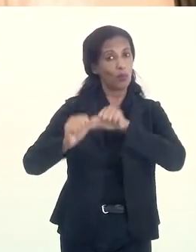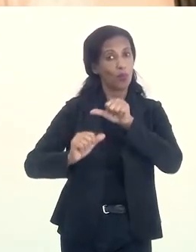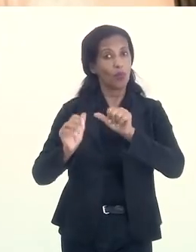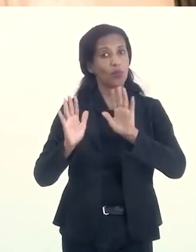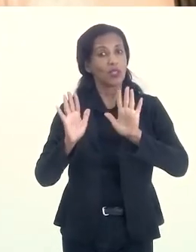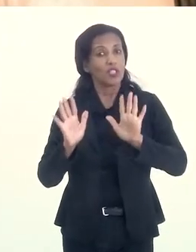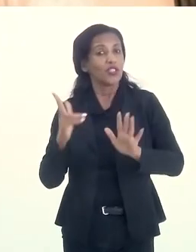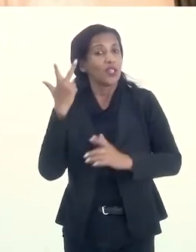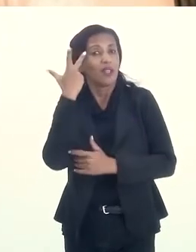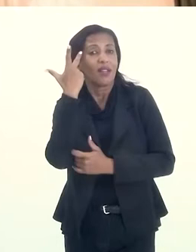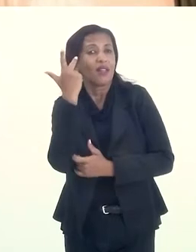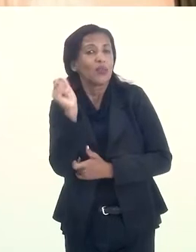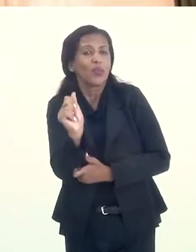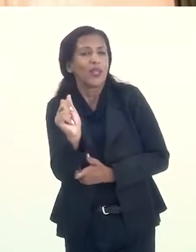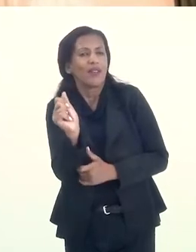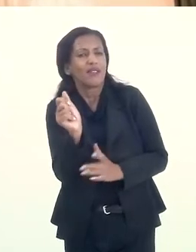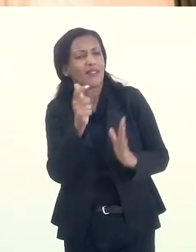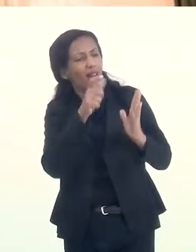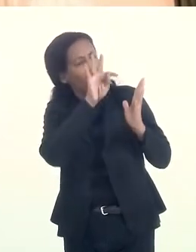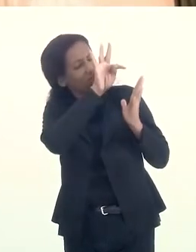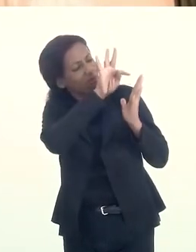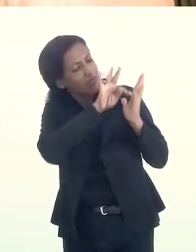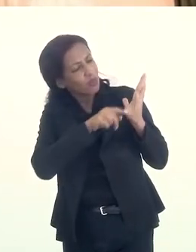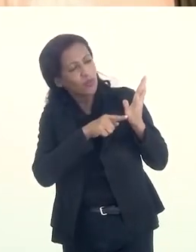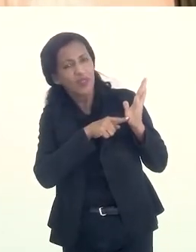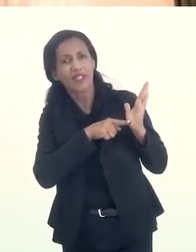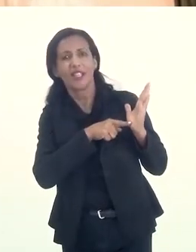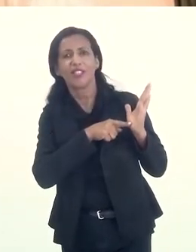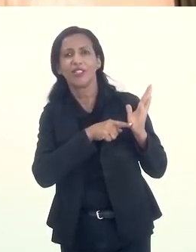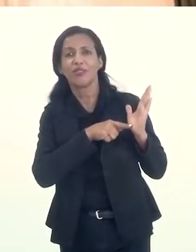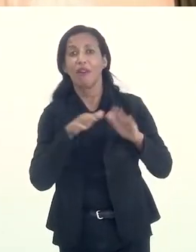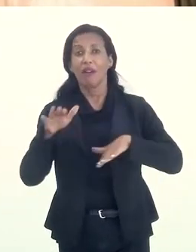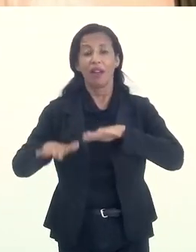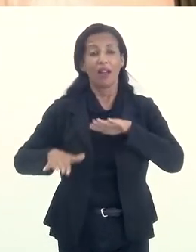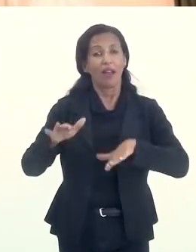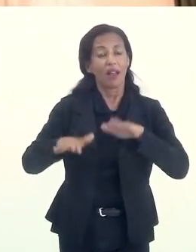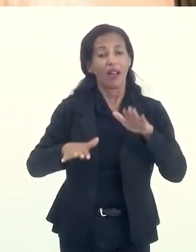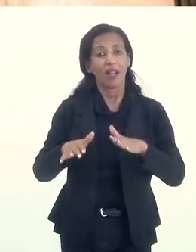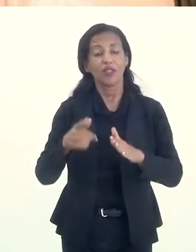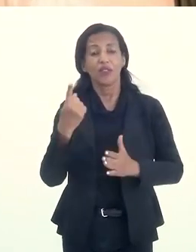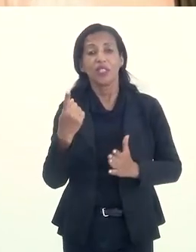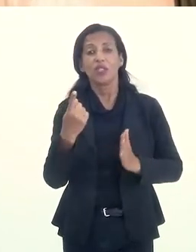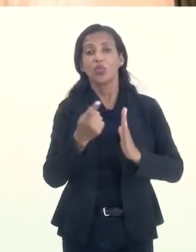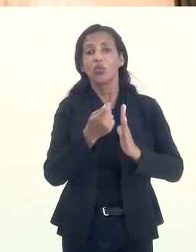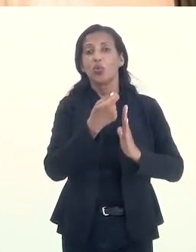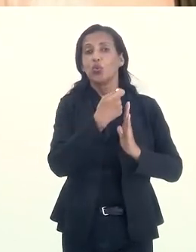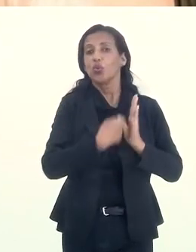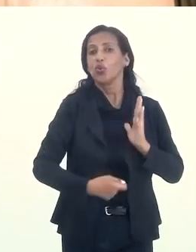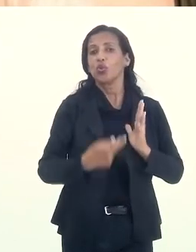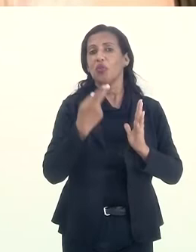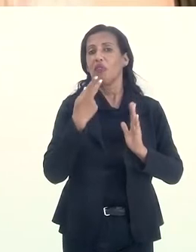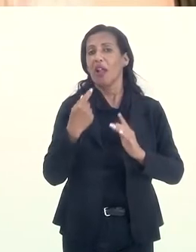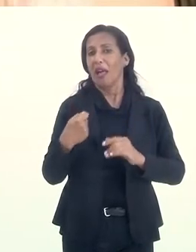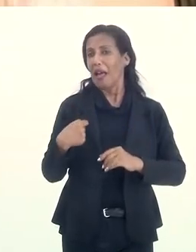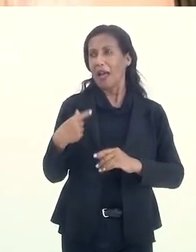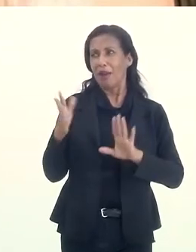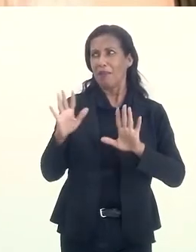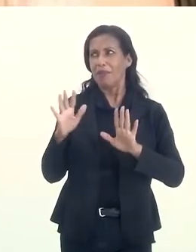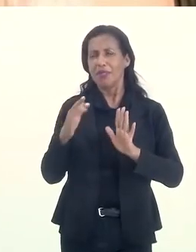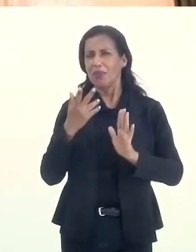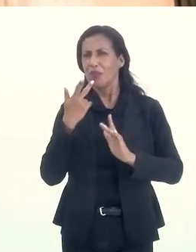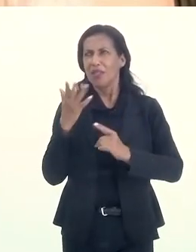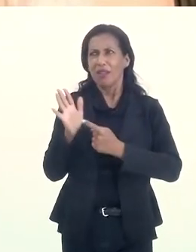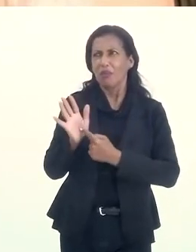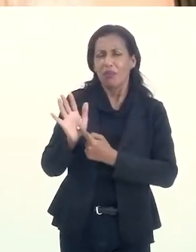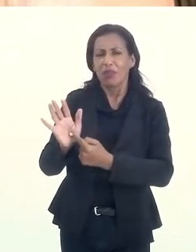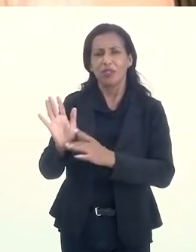está, é da natureza daquele objeto que ele seja múltiplo. Porque às vezes um escritor diz assim, mas eu não tive a intenção